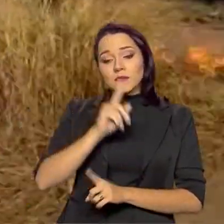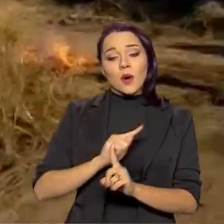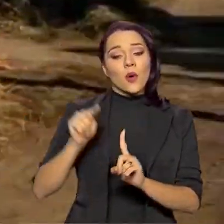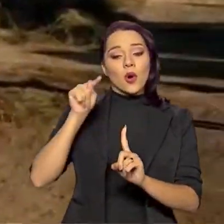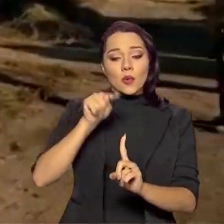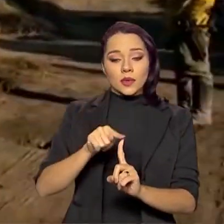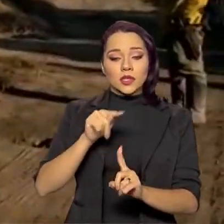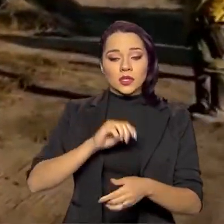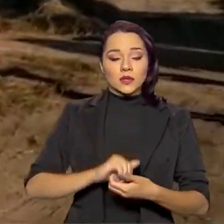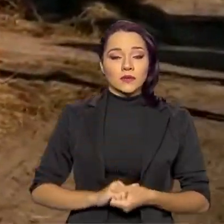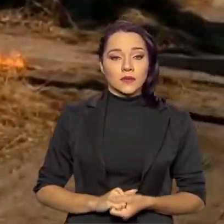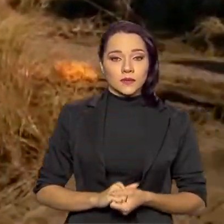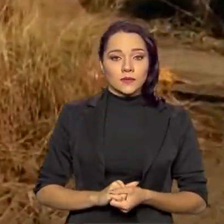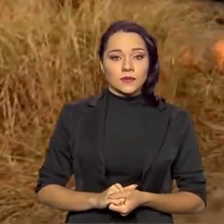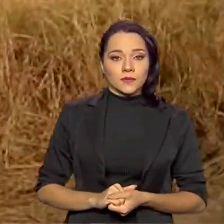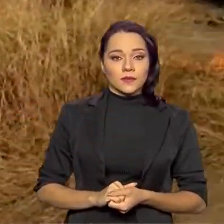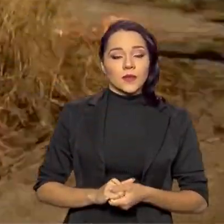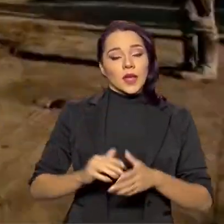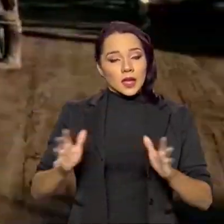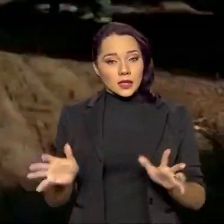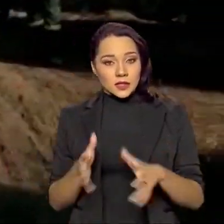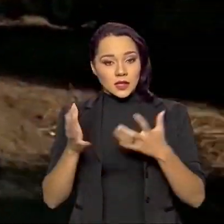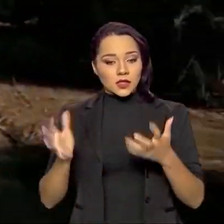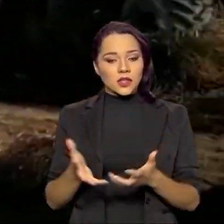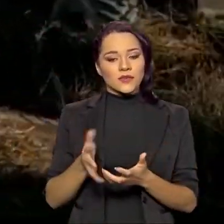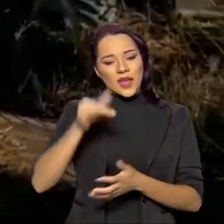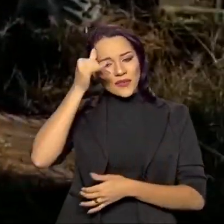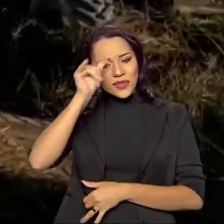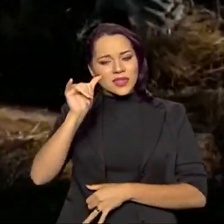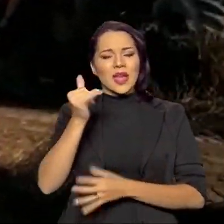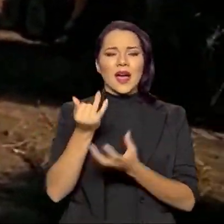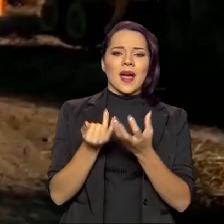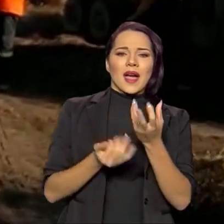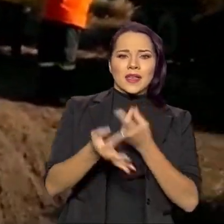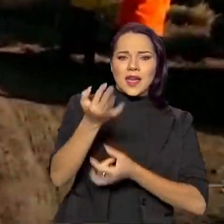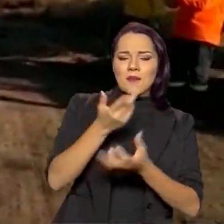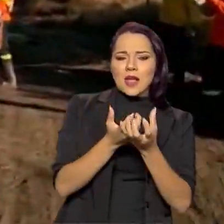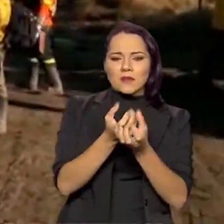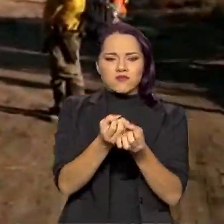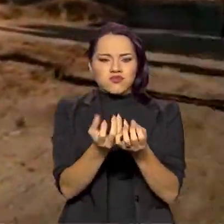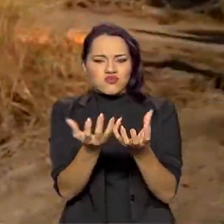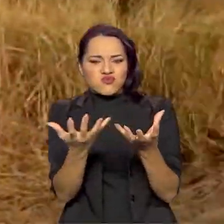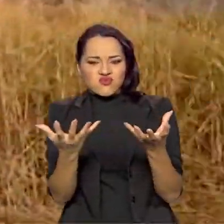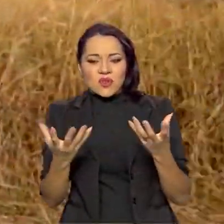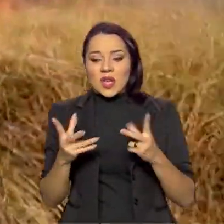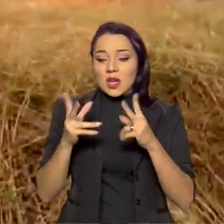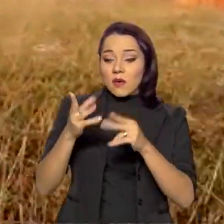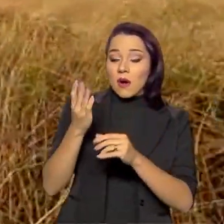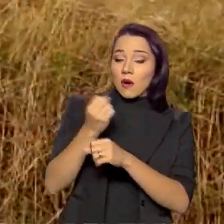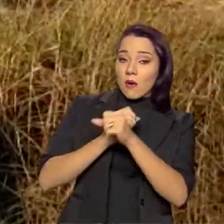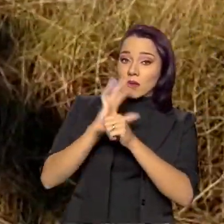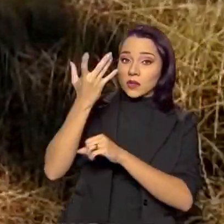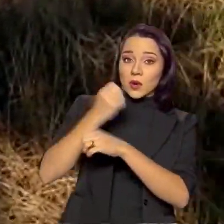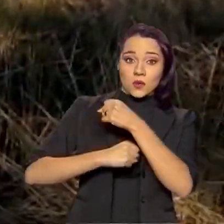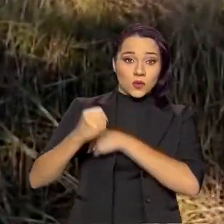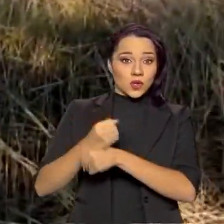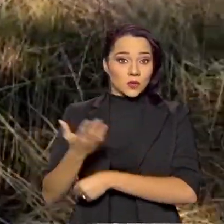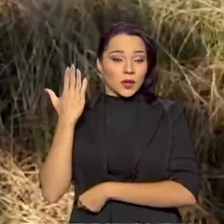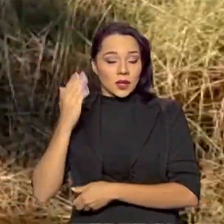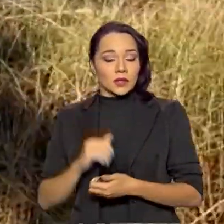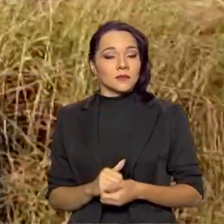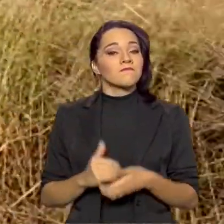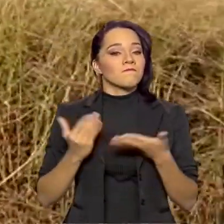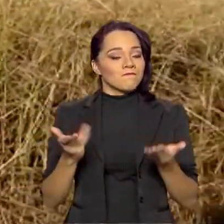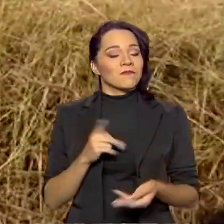incentivo a evitar as queimadas em grandes proporções, igual aconteceu nos últimos anos. E com certeza